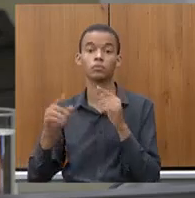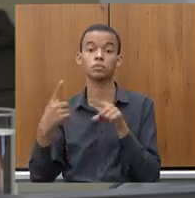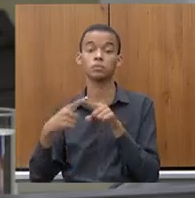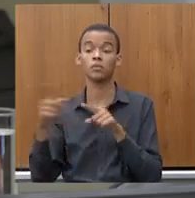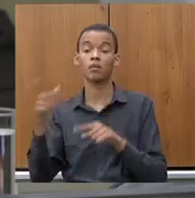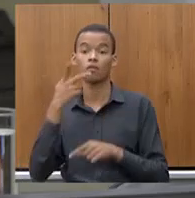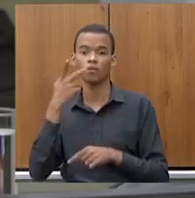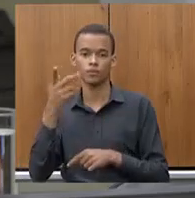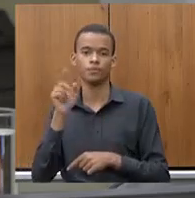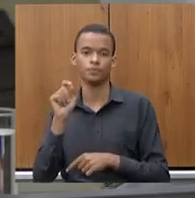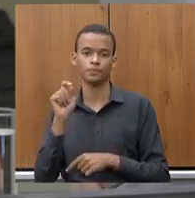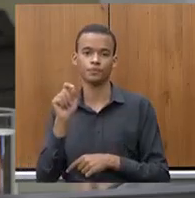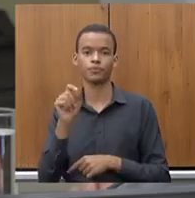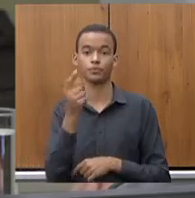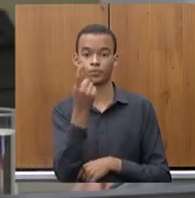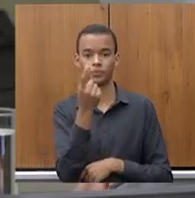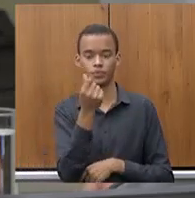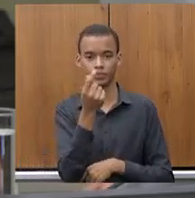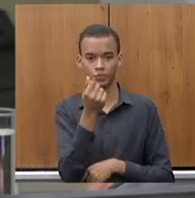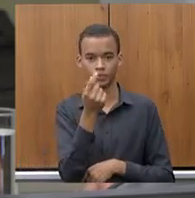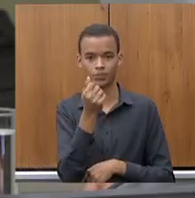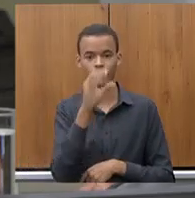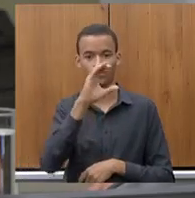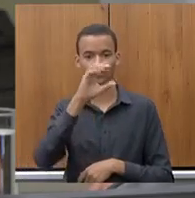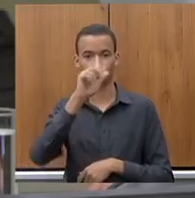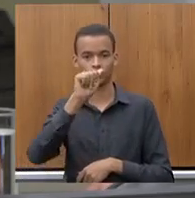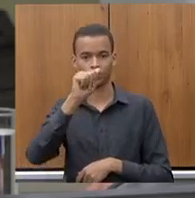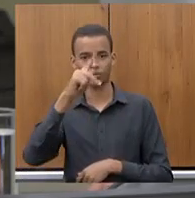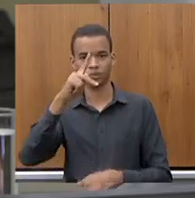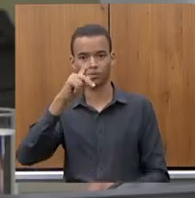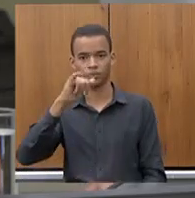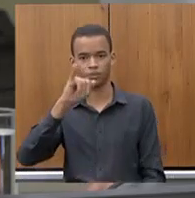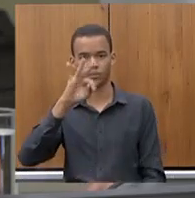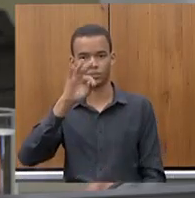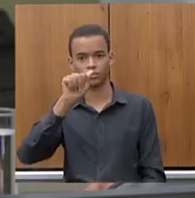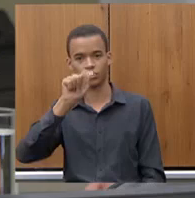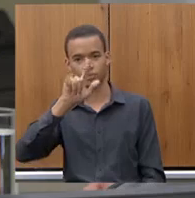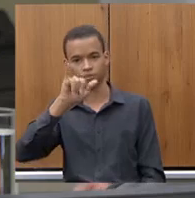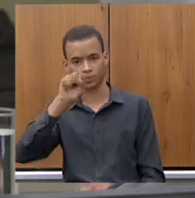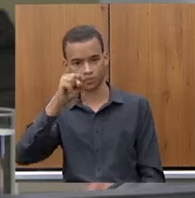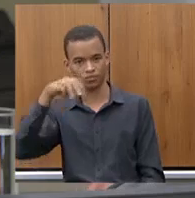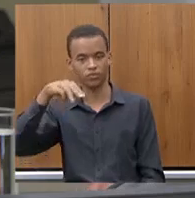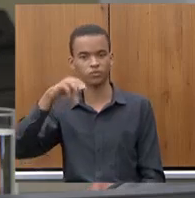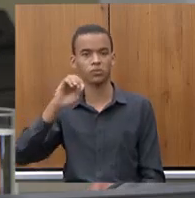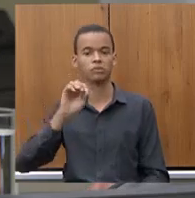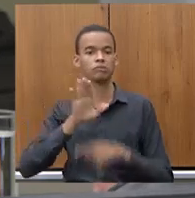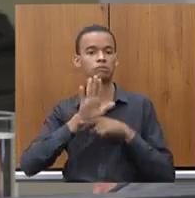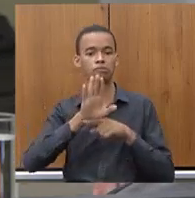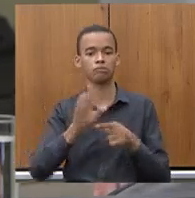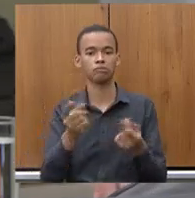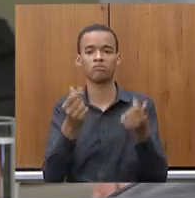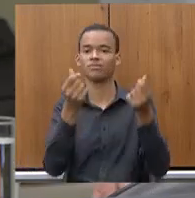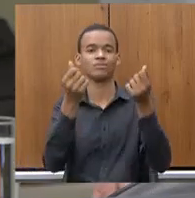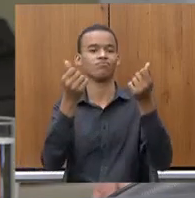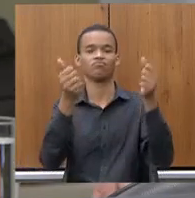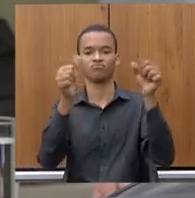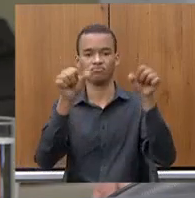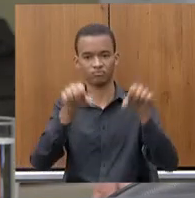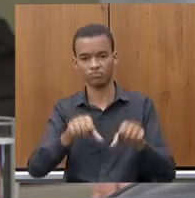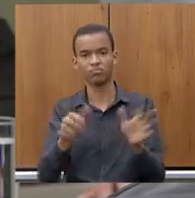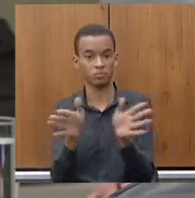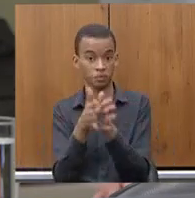capitalismo empobrece e empobreceu as pessoas então assim eu acho muito interessante